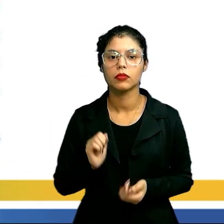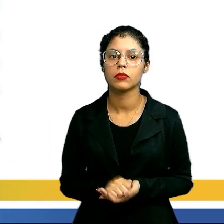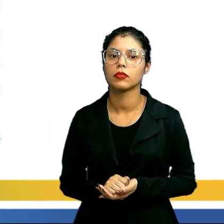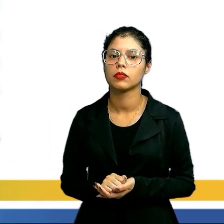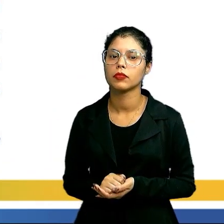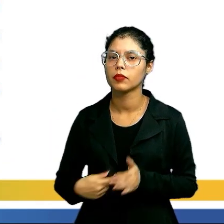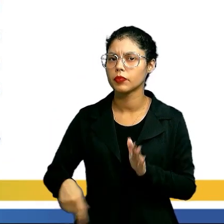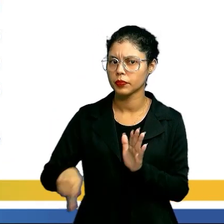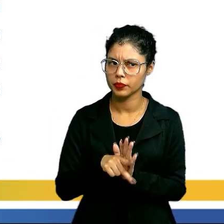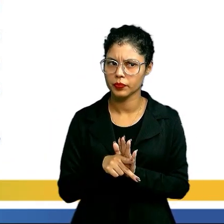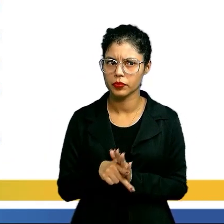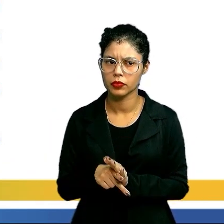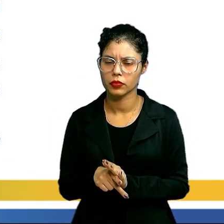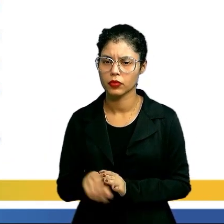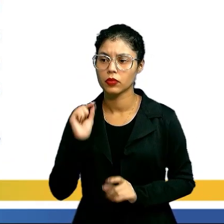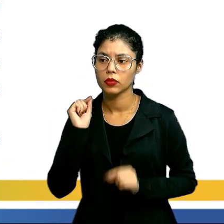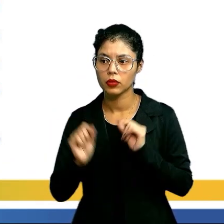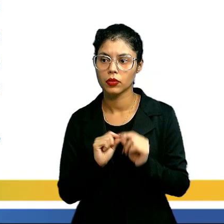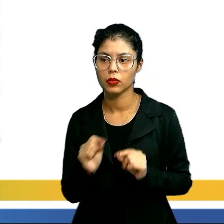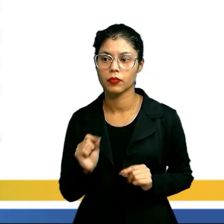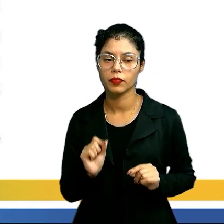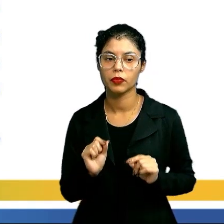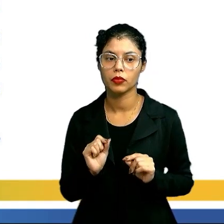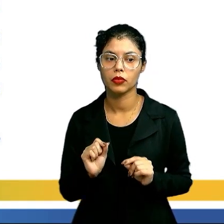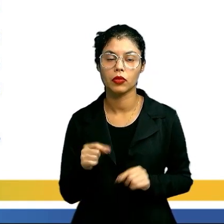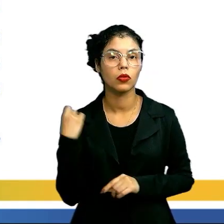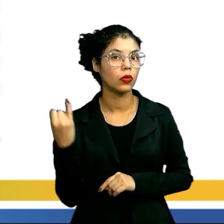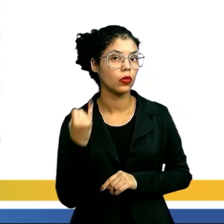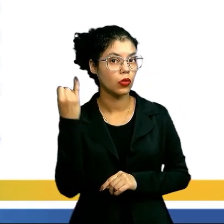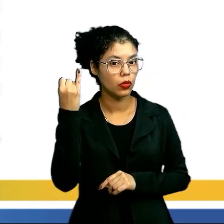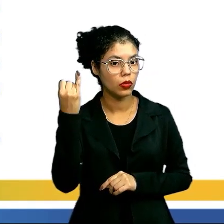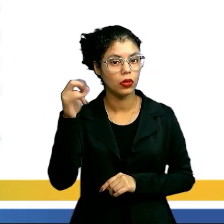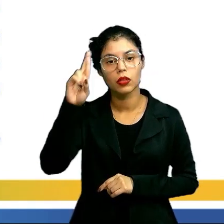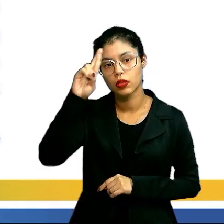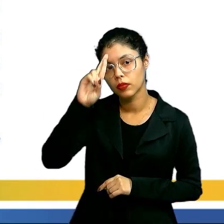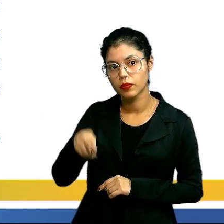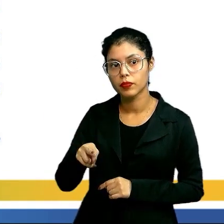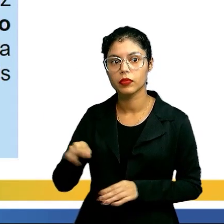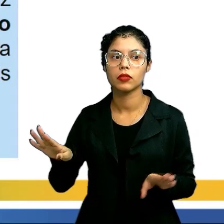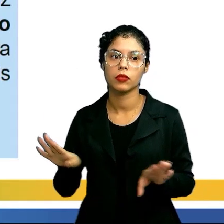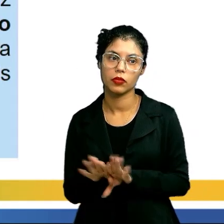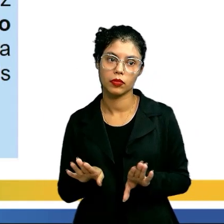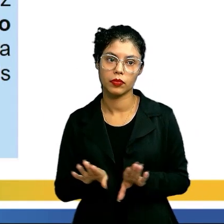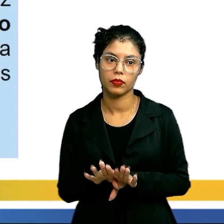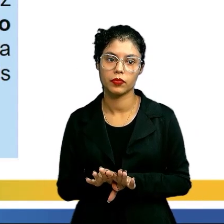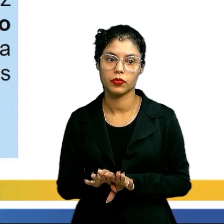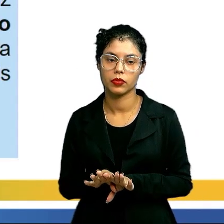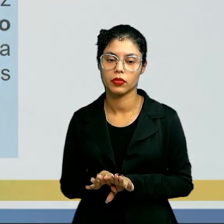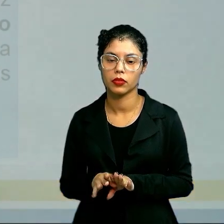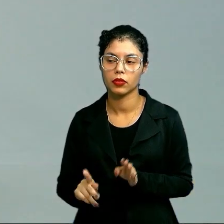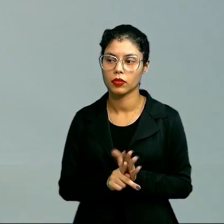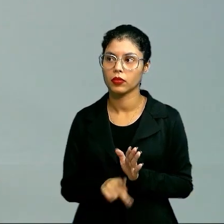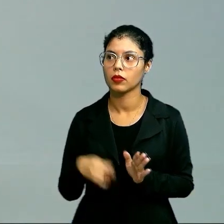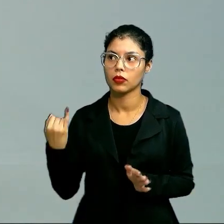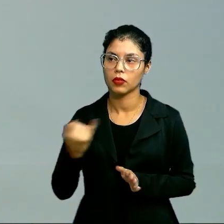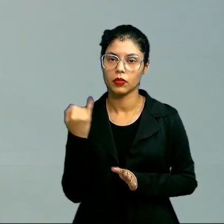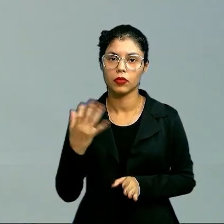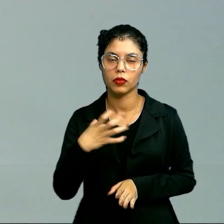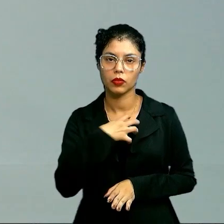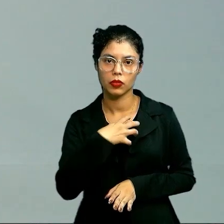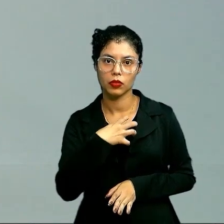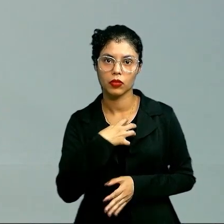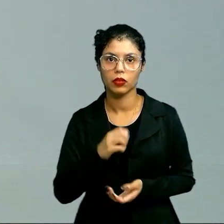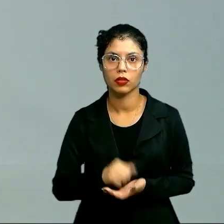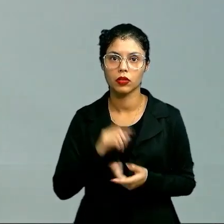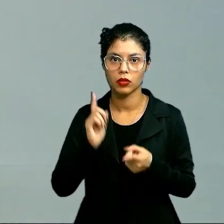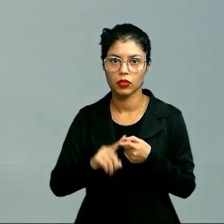autonomia. Uma autonomia que pode ser fundamentada na razão, mas que pode ser também fundamentada nos sentidos.